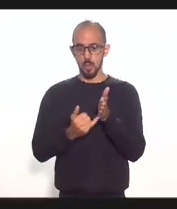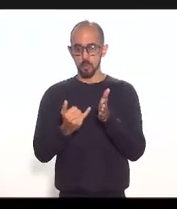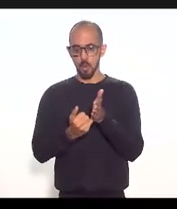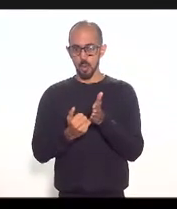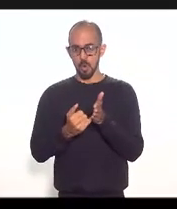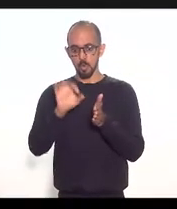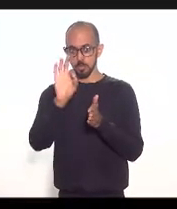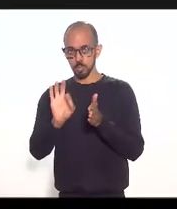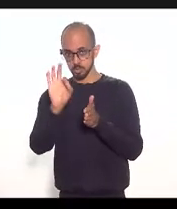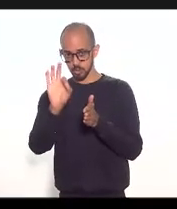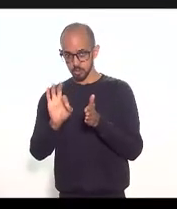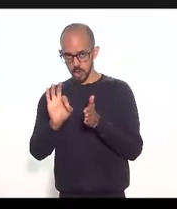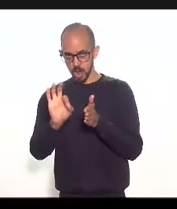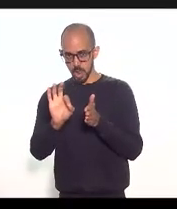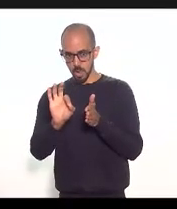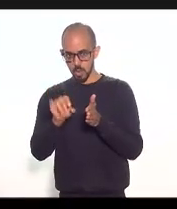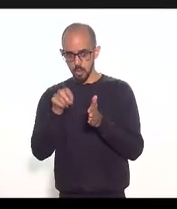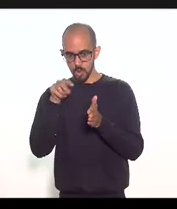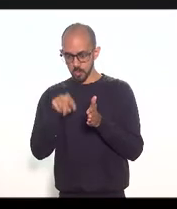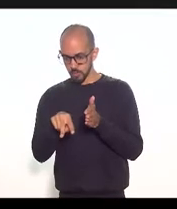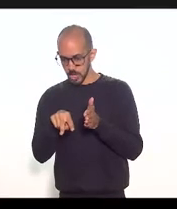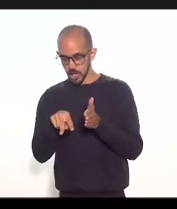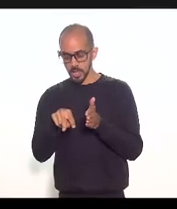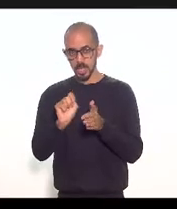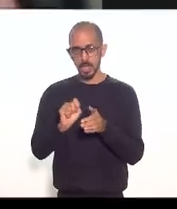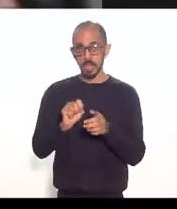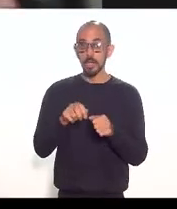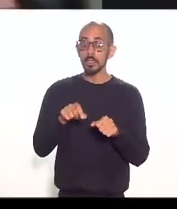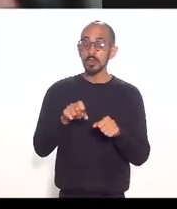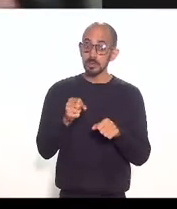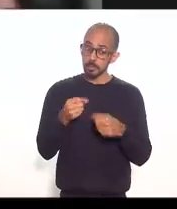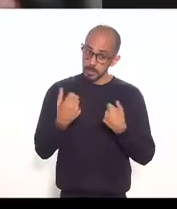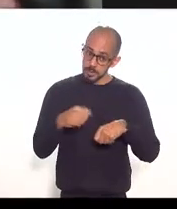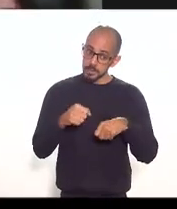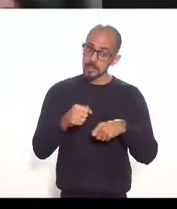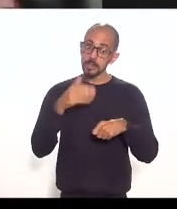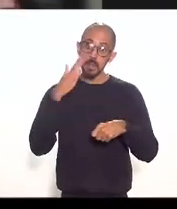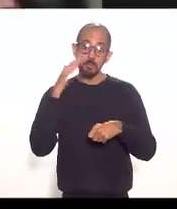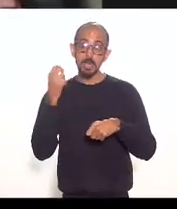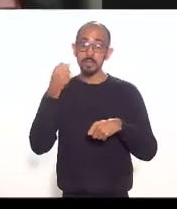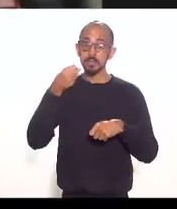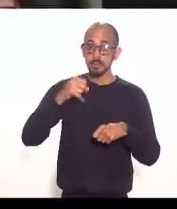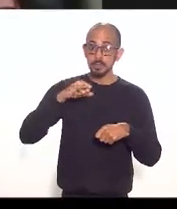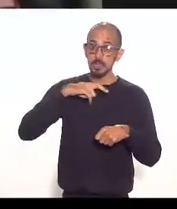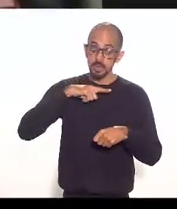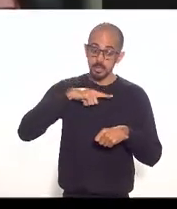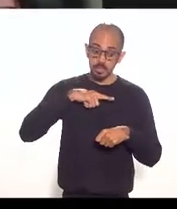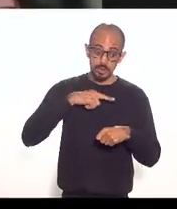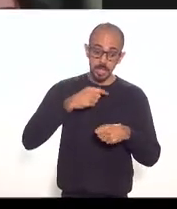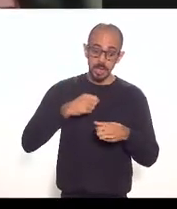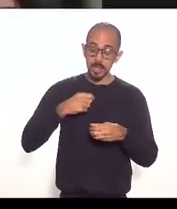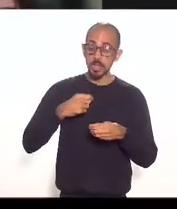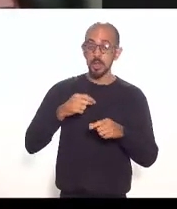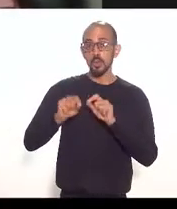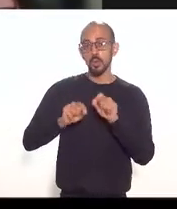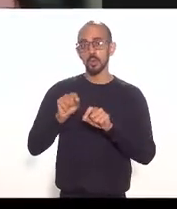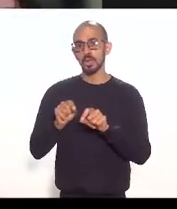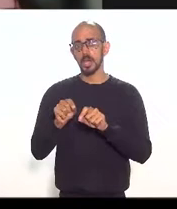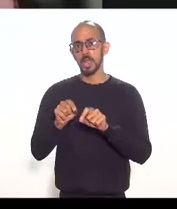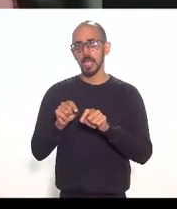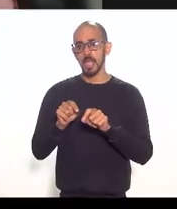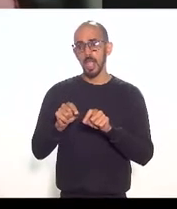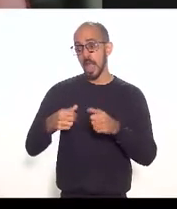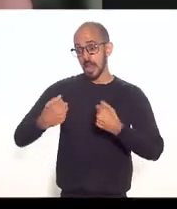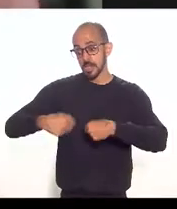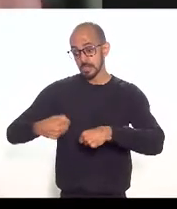atendia também às necessidades dos aeroportos do nosso interior, como, por exemplo, se for lá